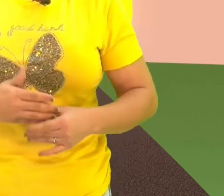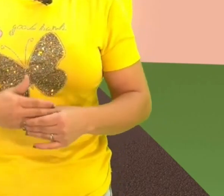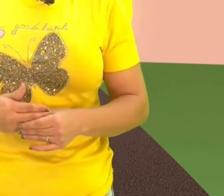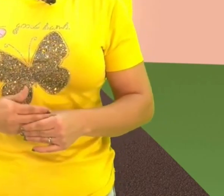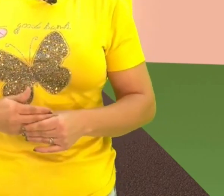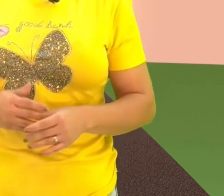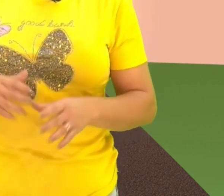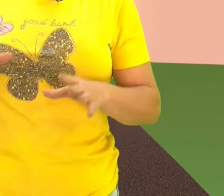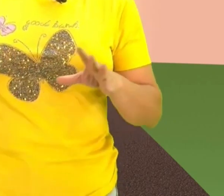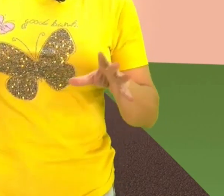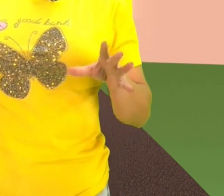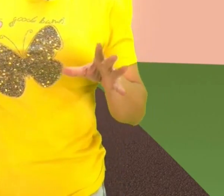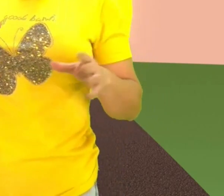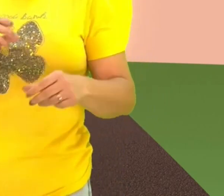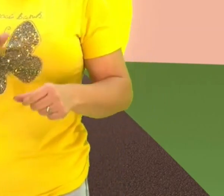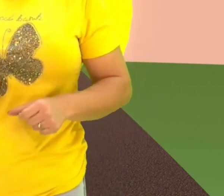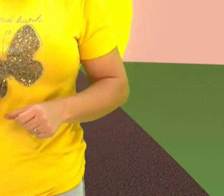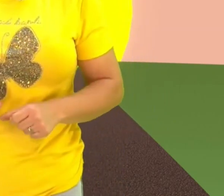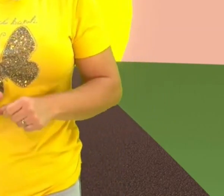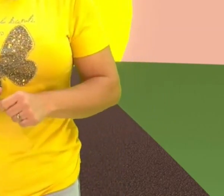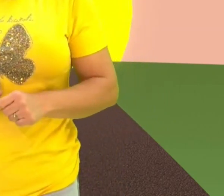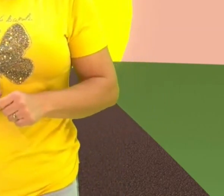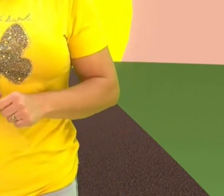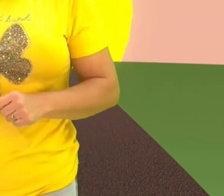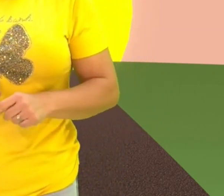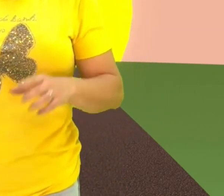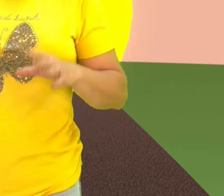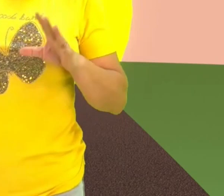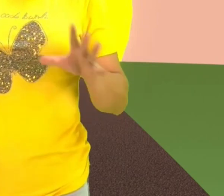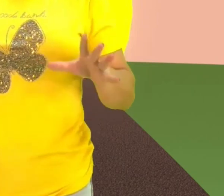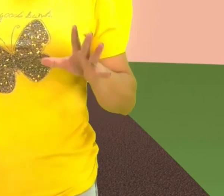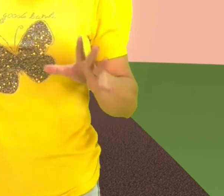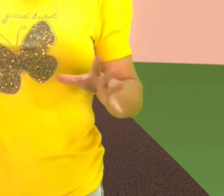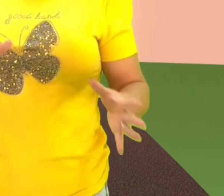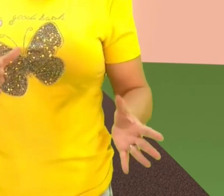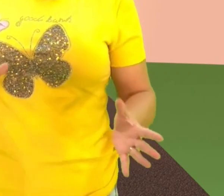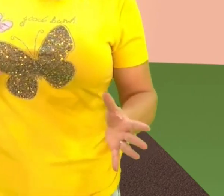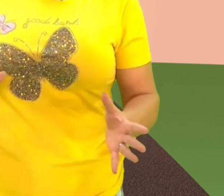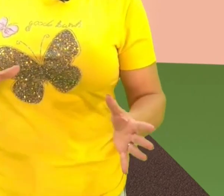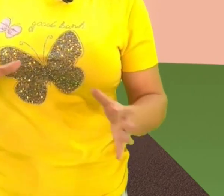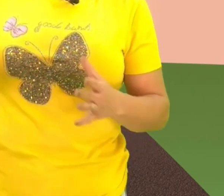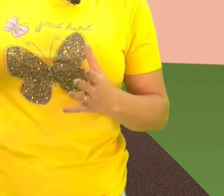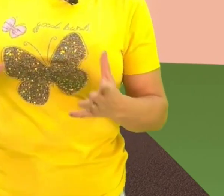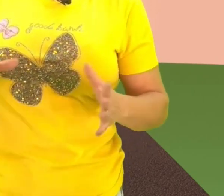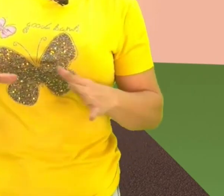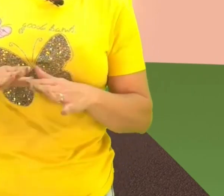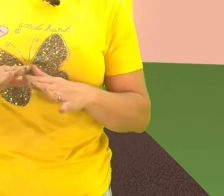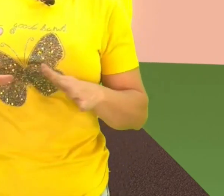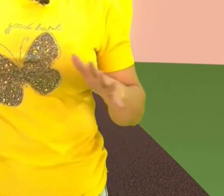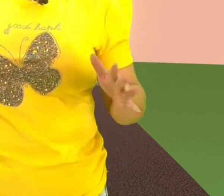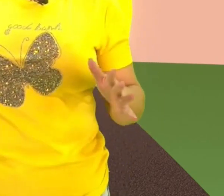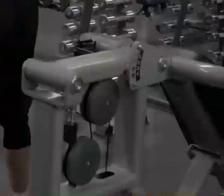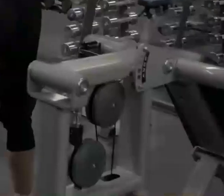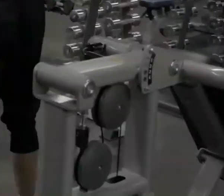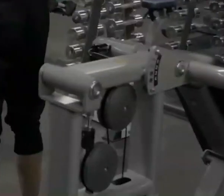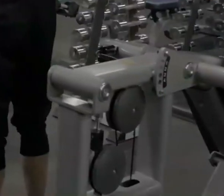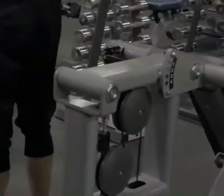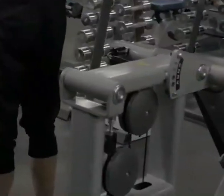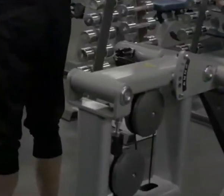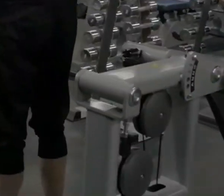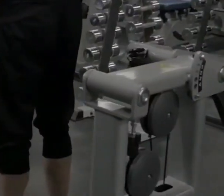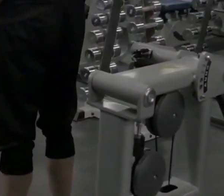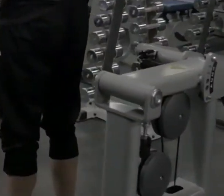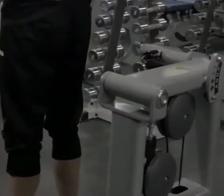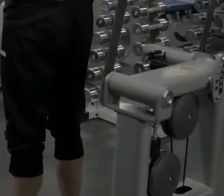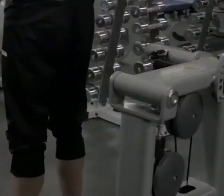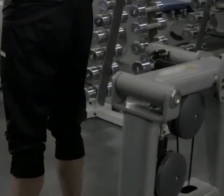preconceitos. Em uma academia de musculação, por exemplo, a maioria que ali treinam parecem ter o mesmo estereótipo,